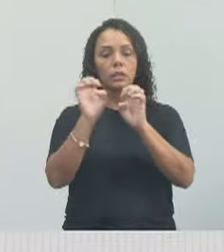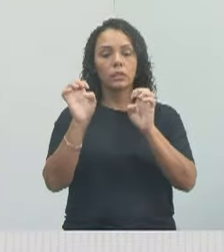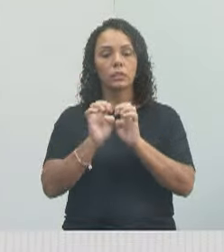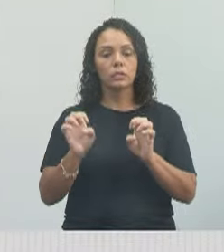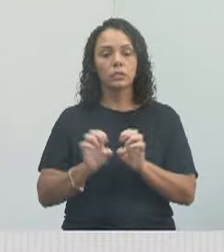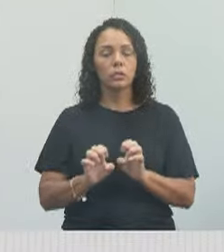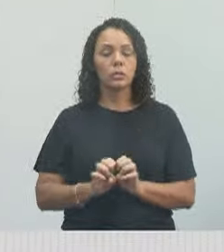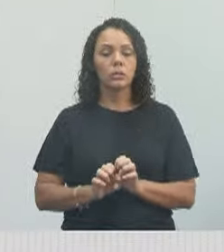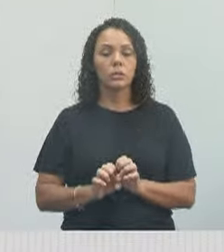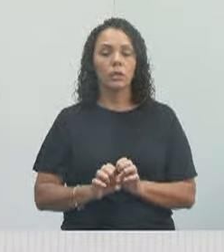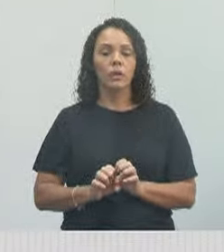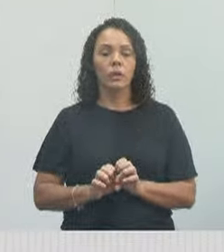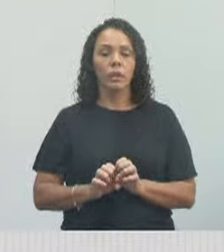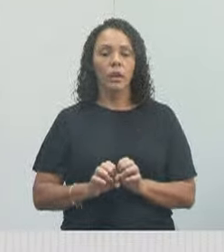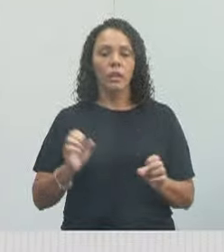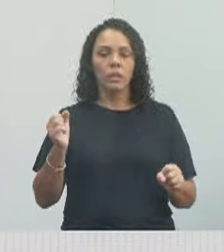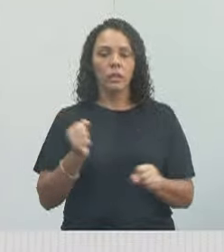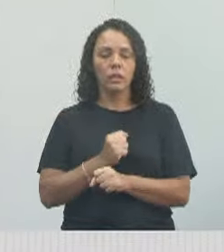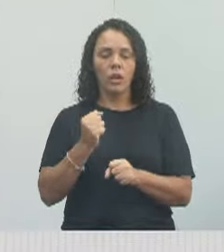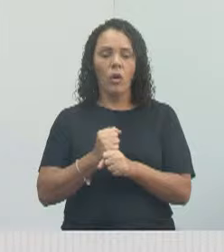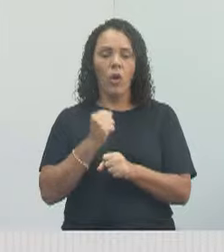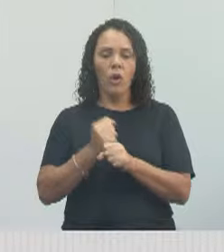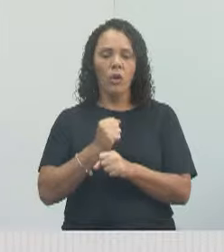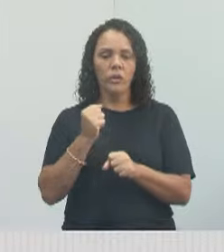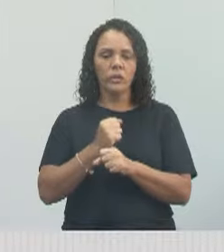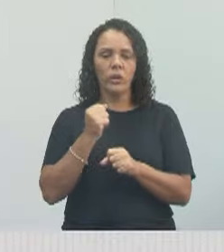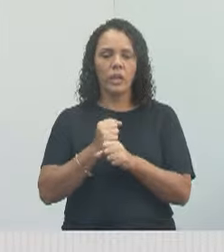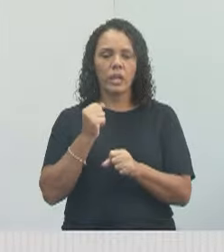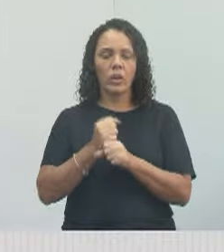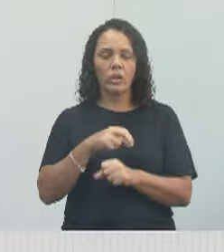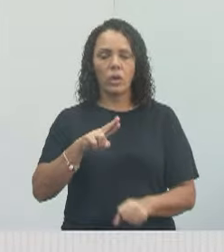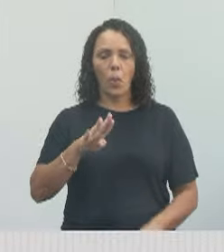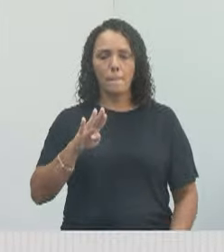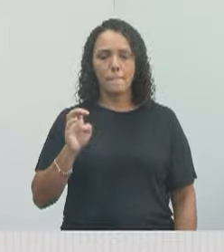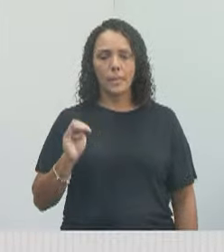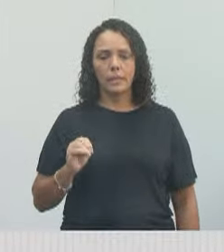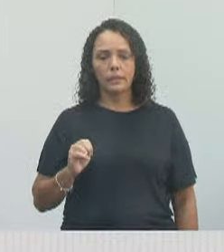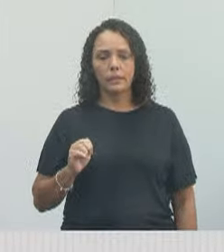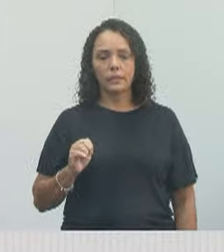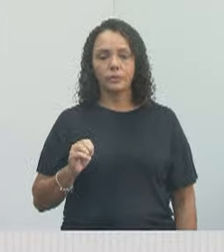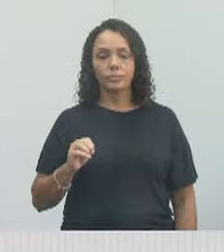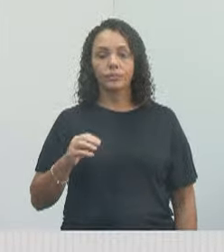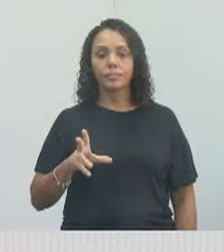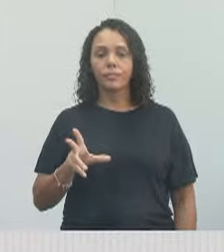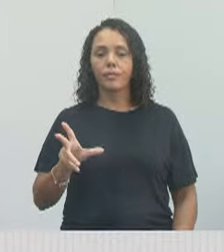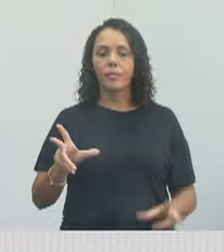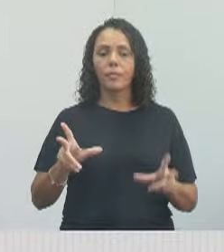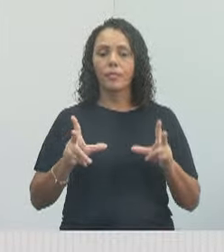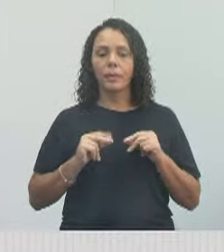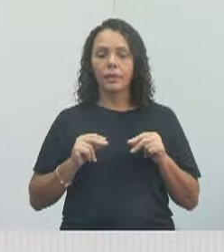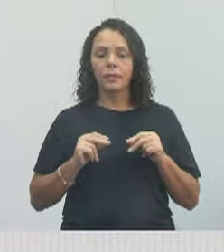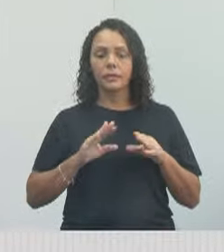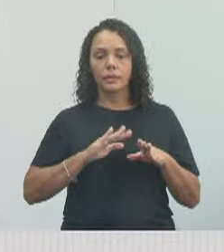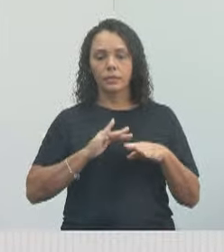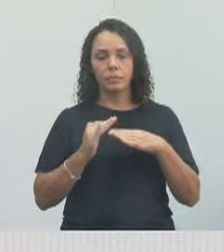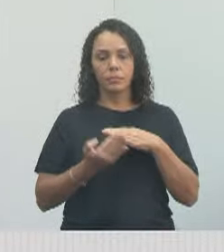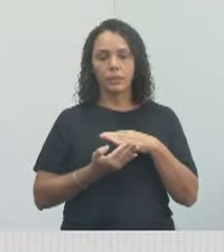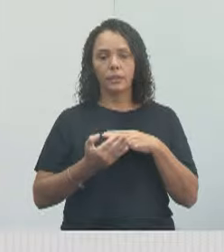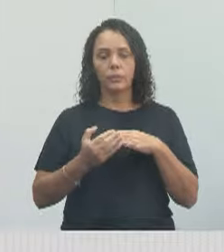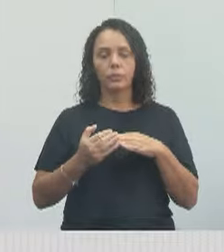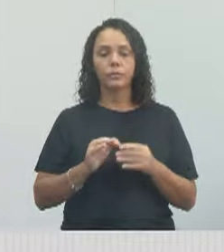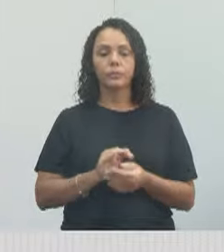todo o trabalho de construção do S.O.B.S. tão merecida no bairro